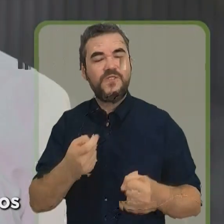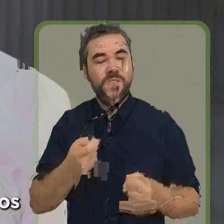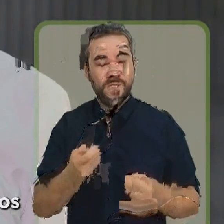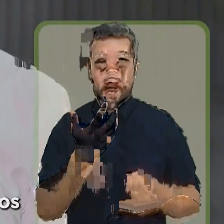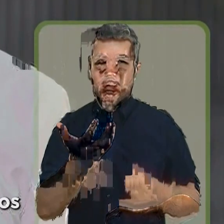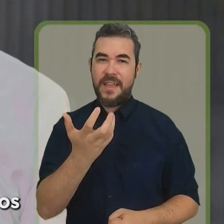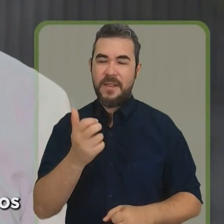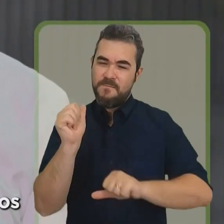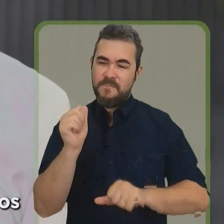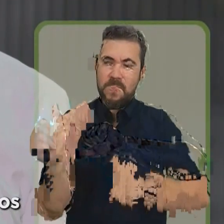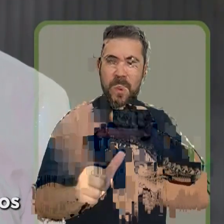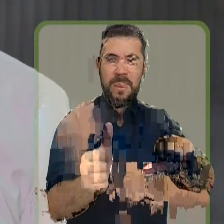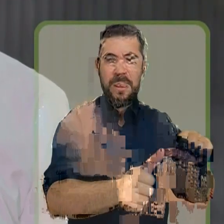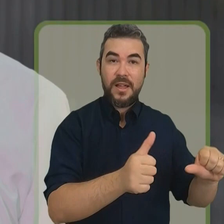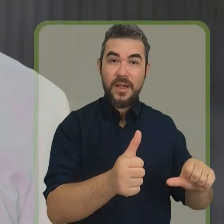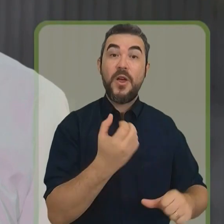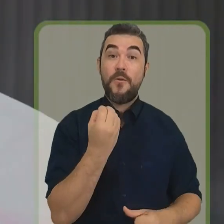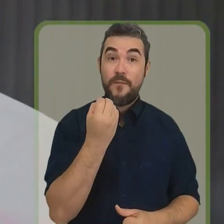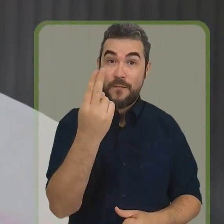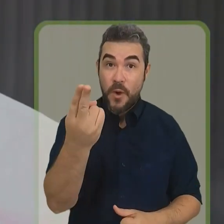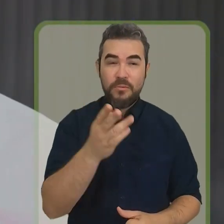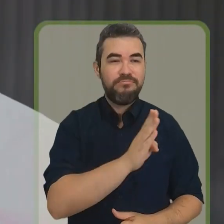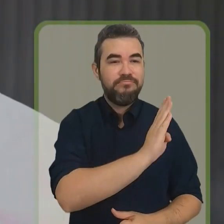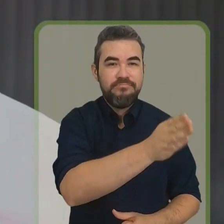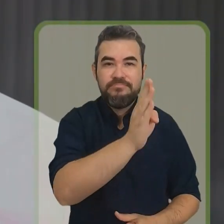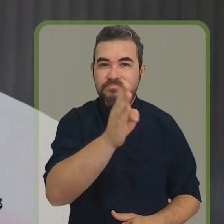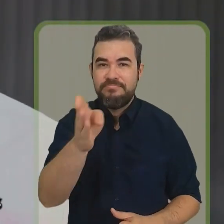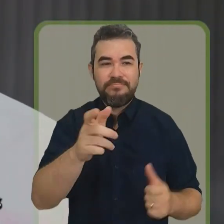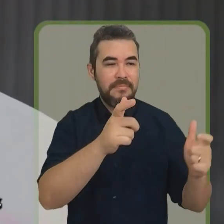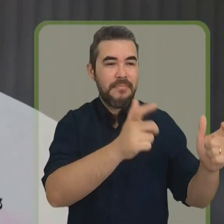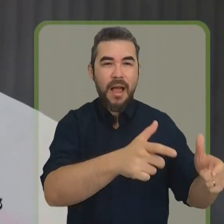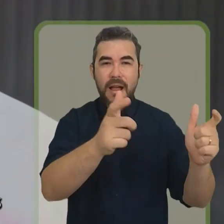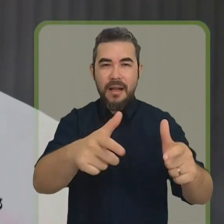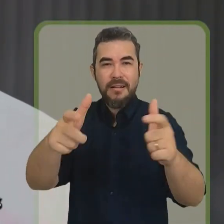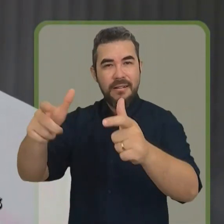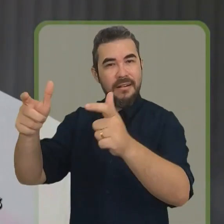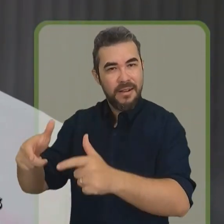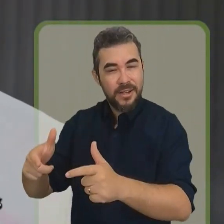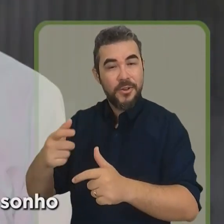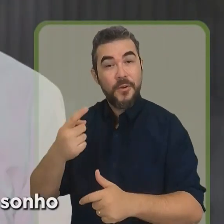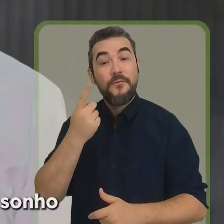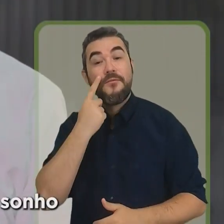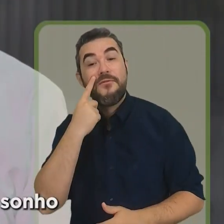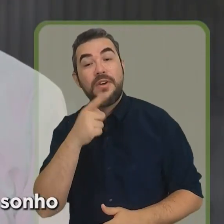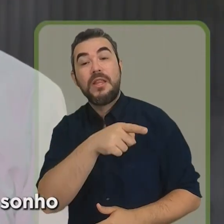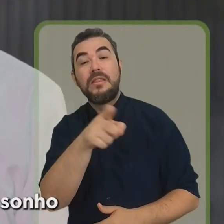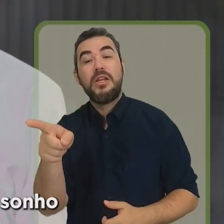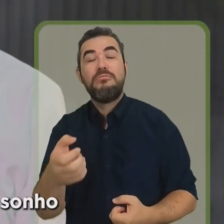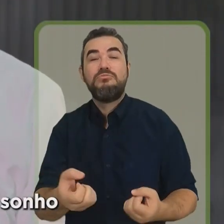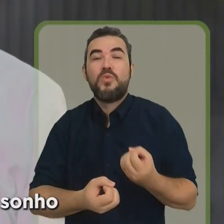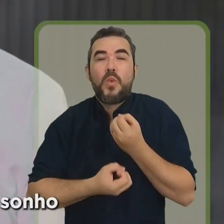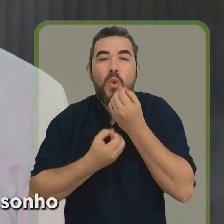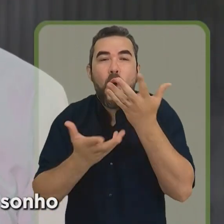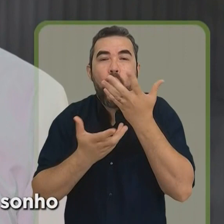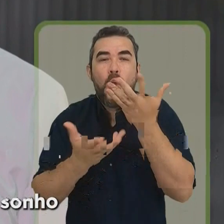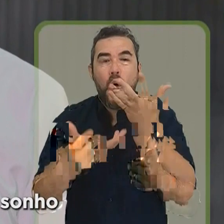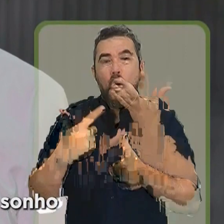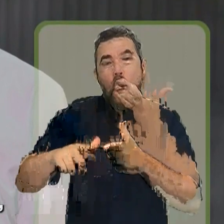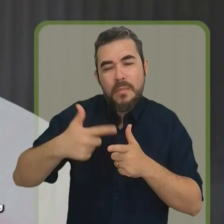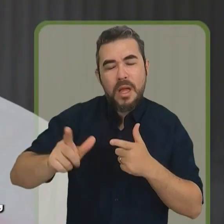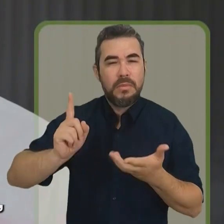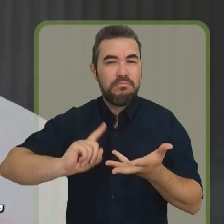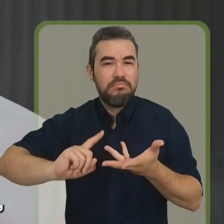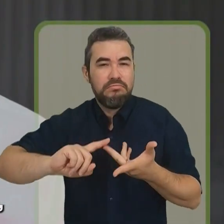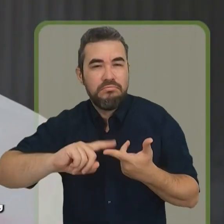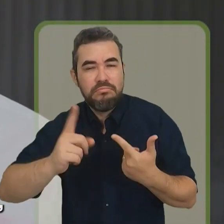quero andar por todos os bairros e distritos, ouvindo o povo, sentindo as suas dificuldades e principalmente acolhendo o seu sonho.